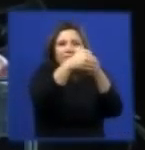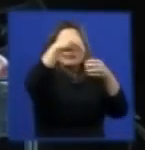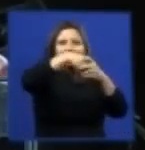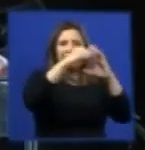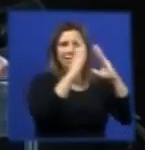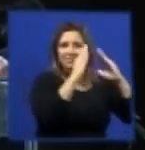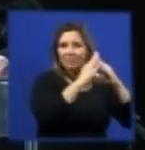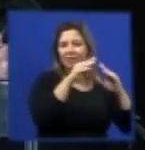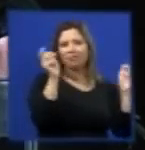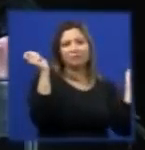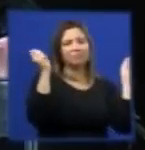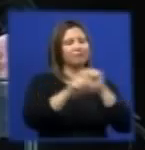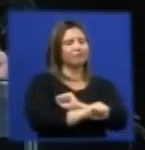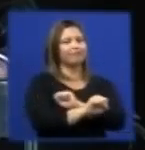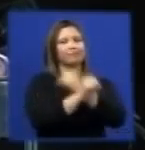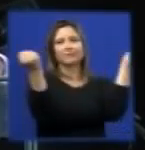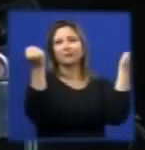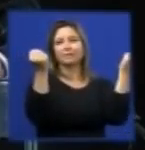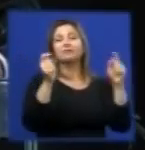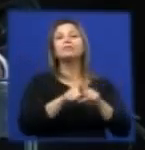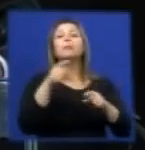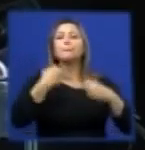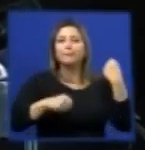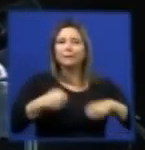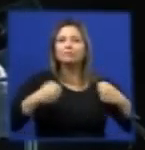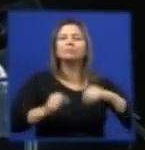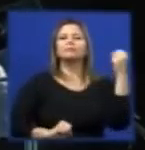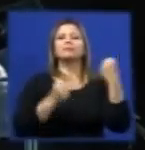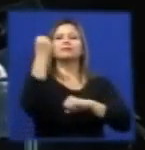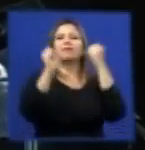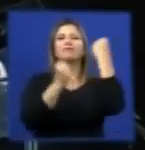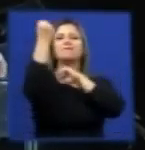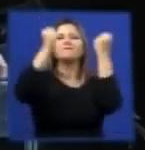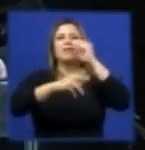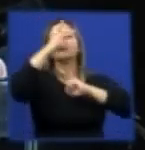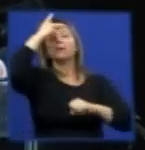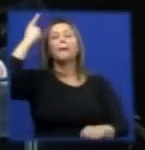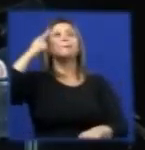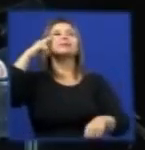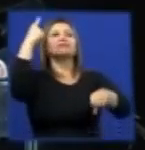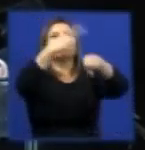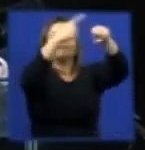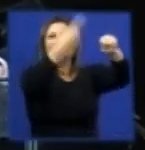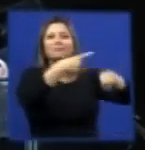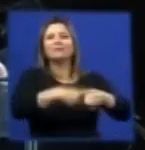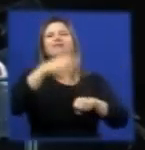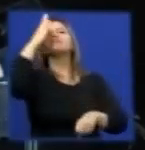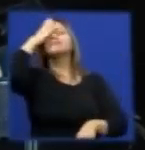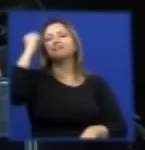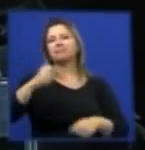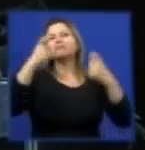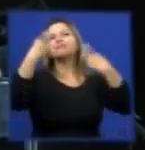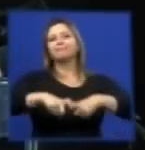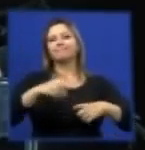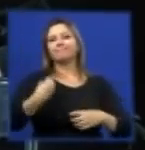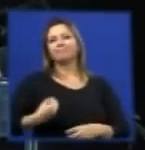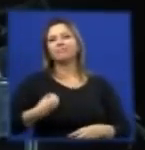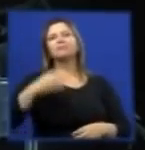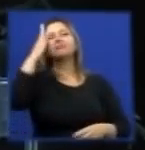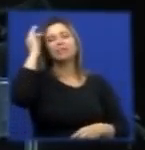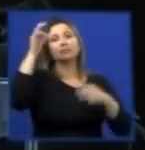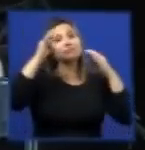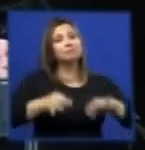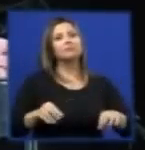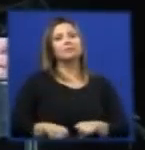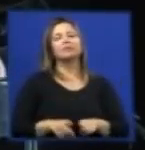uma fábrica de pneus é algo que todo mundo sabe onde está. Existe uma legislação específica e eu acho que eu não preciso falar aqui